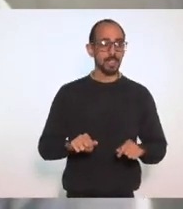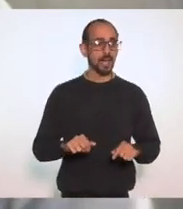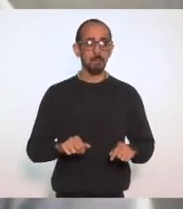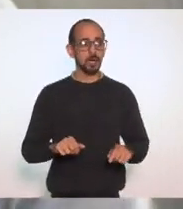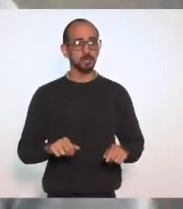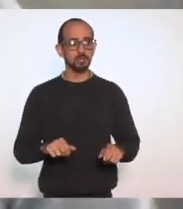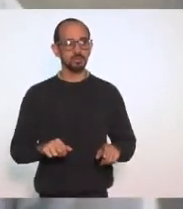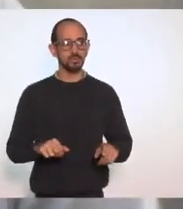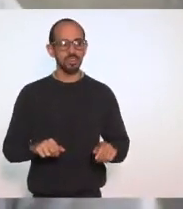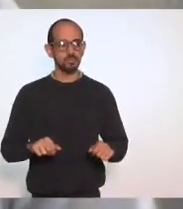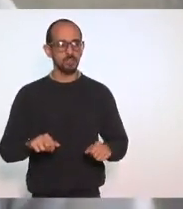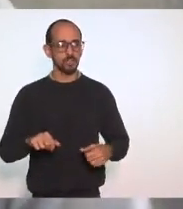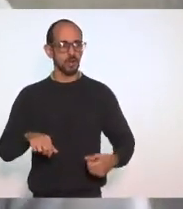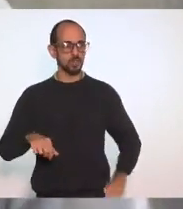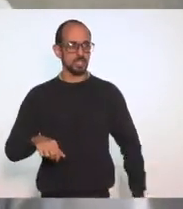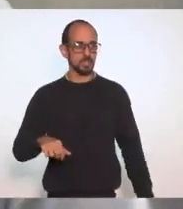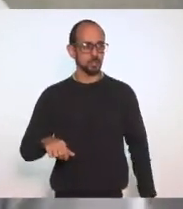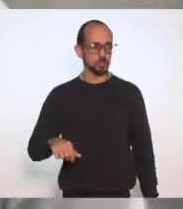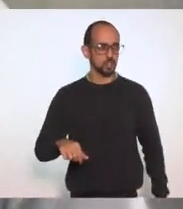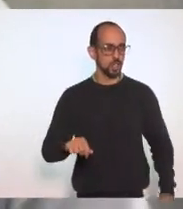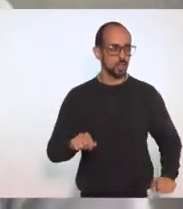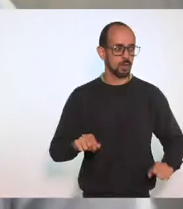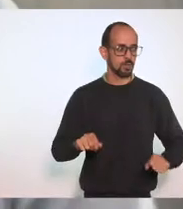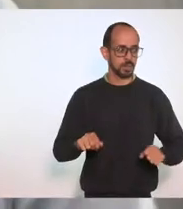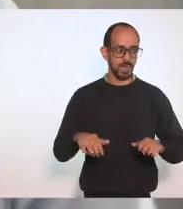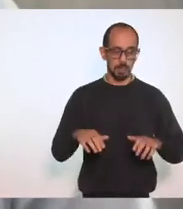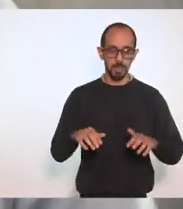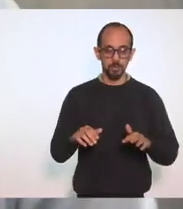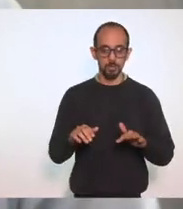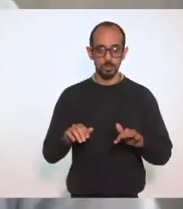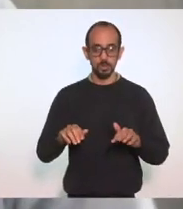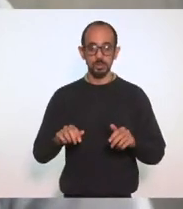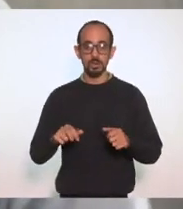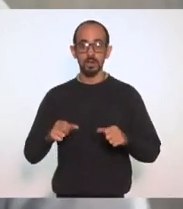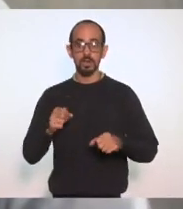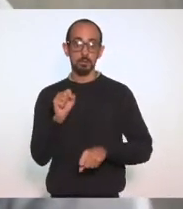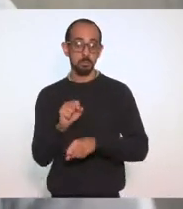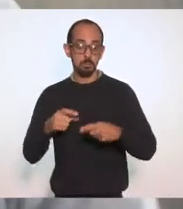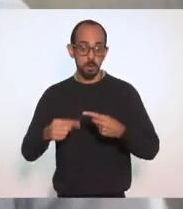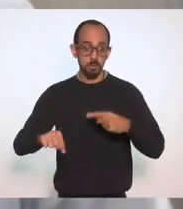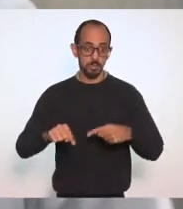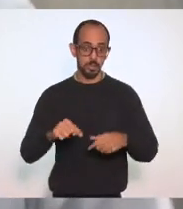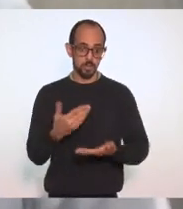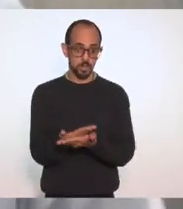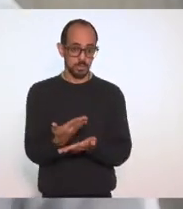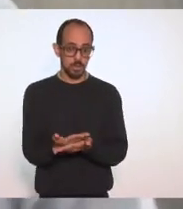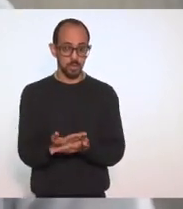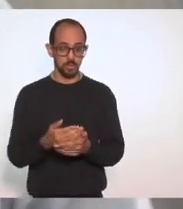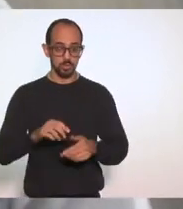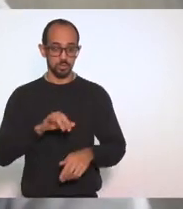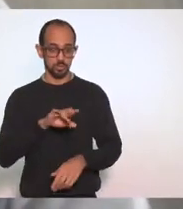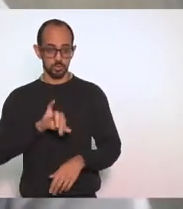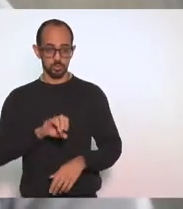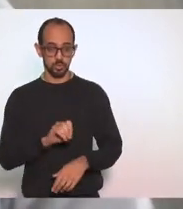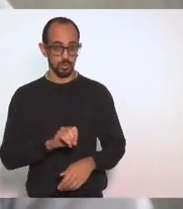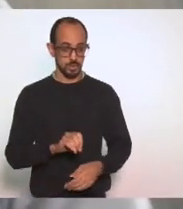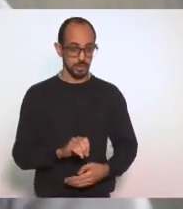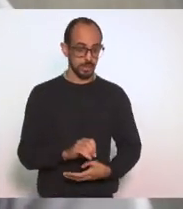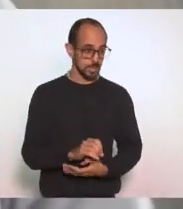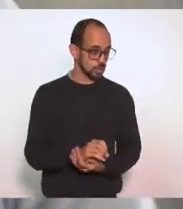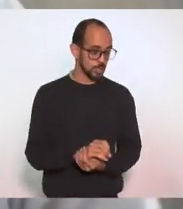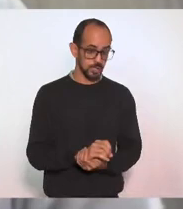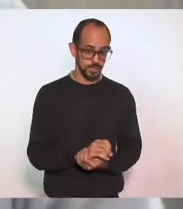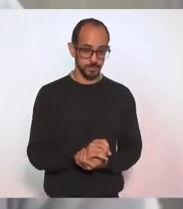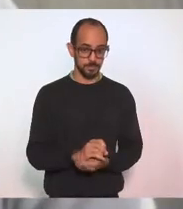a pantomima que fez ao ingressar com a ação impedindo as aulas na cidade do Rio de Janeiro. Então, também